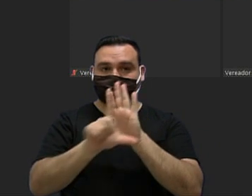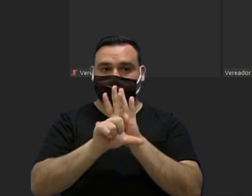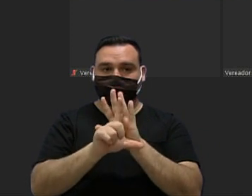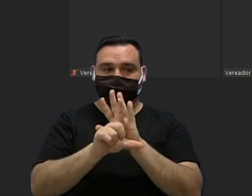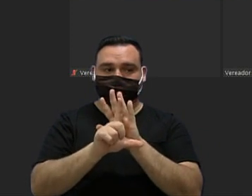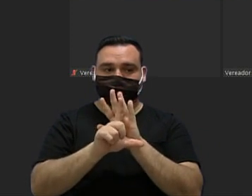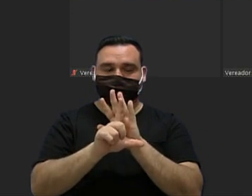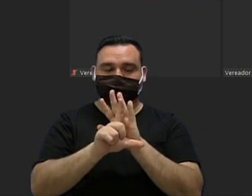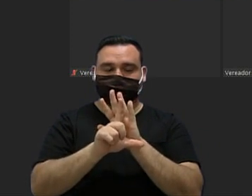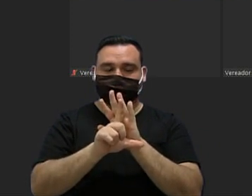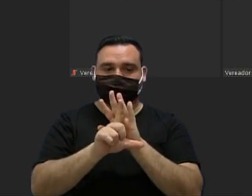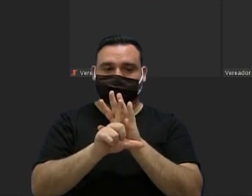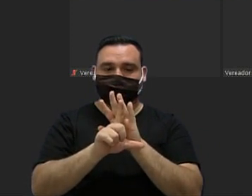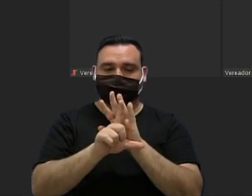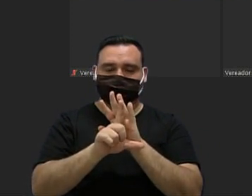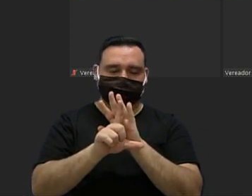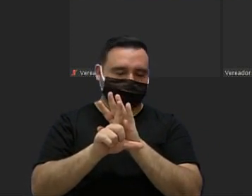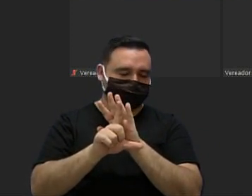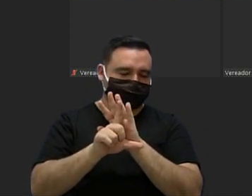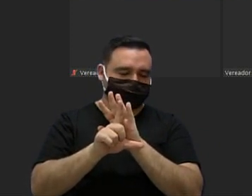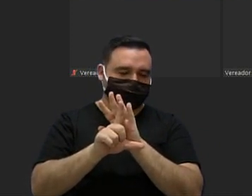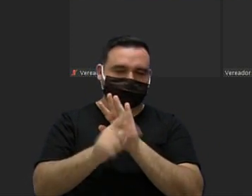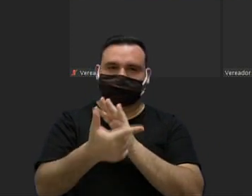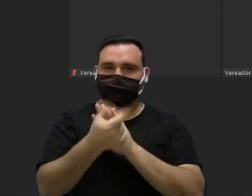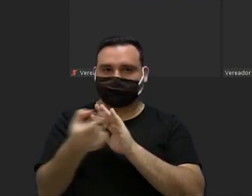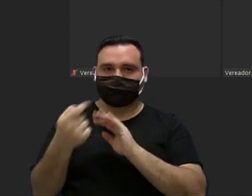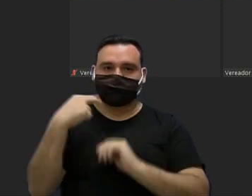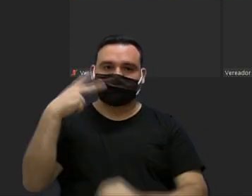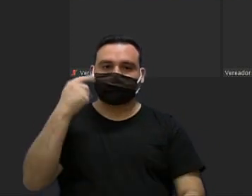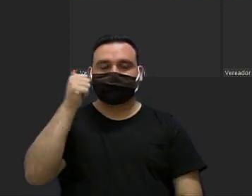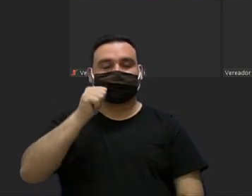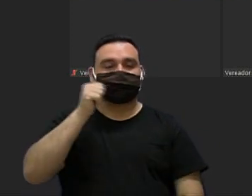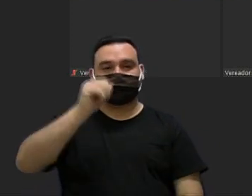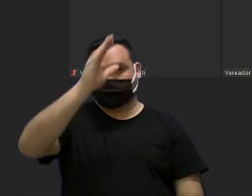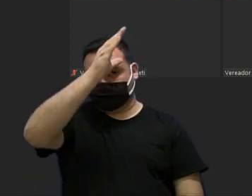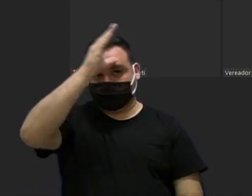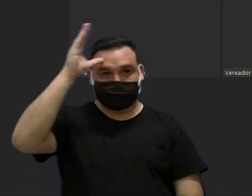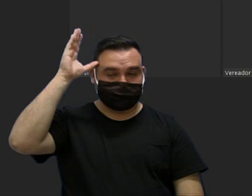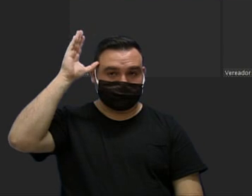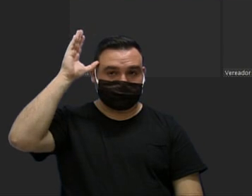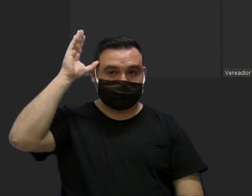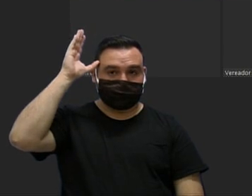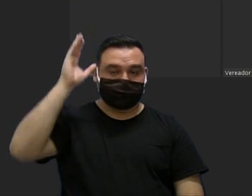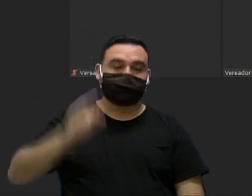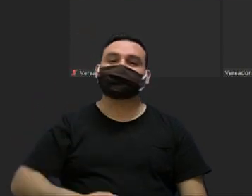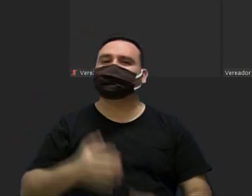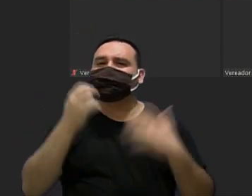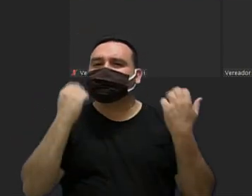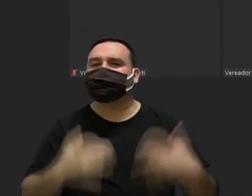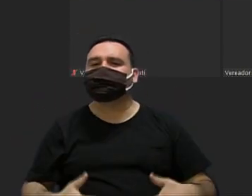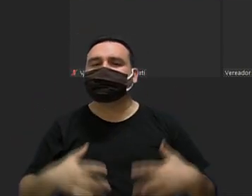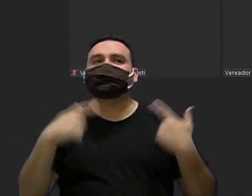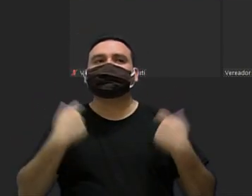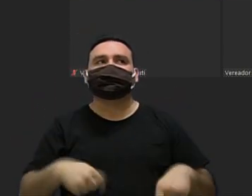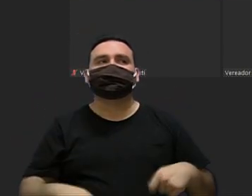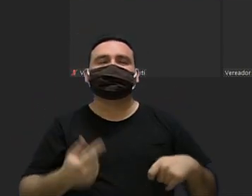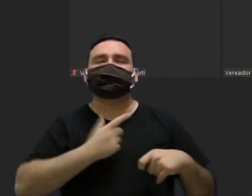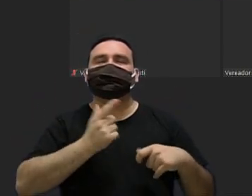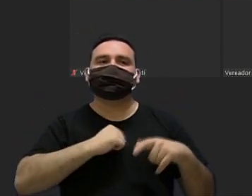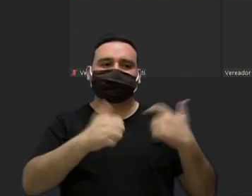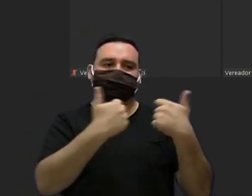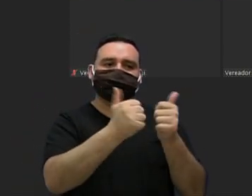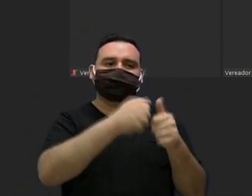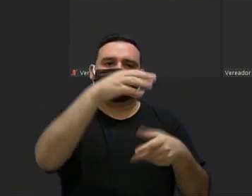número 5 de 2020 da vereadora Cíntia de Almeida dispõe sobre a fixação do sistema de